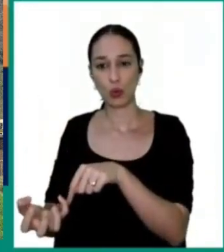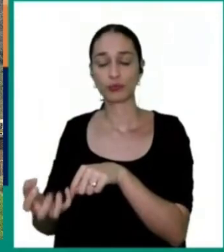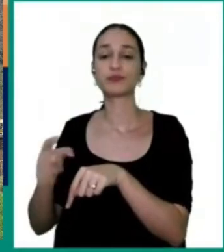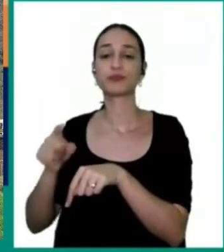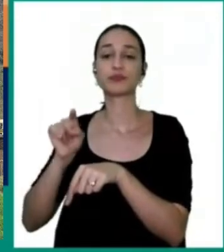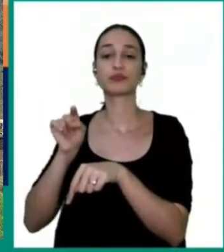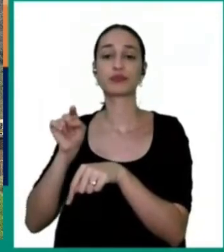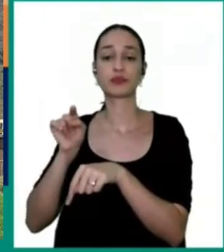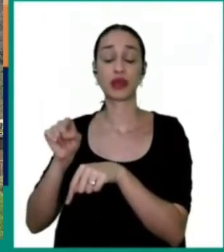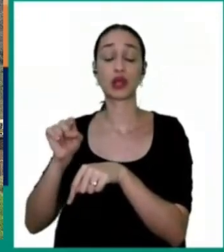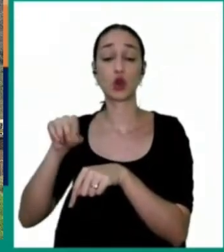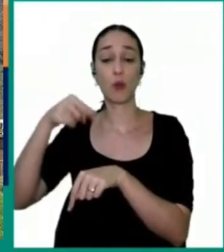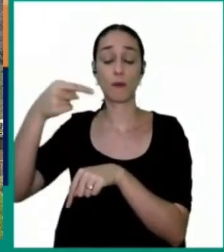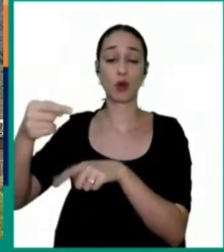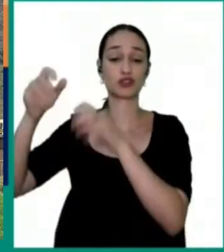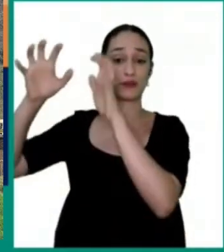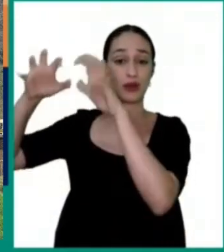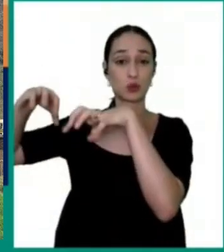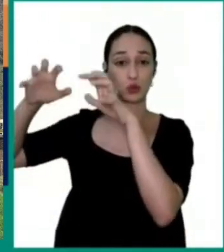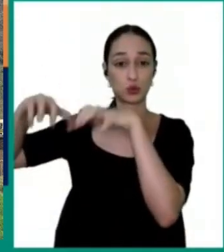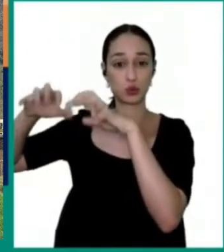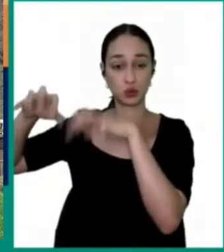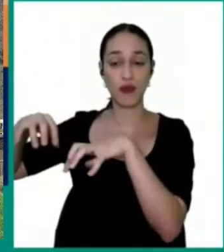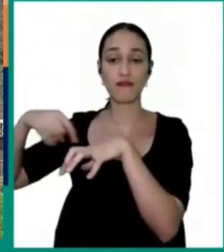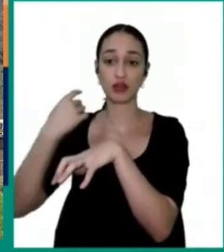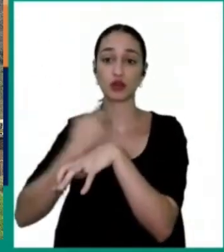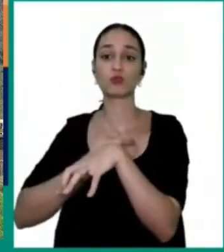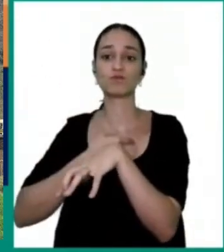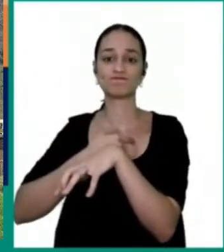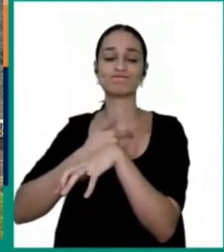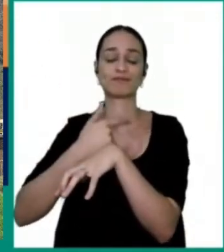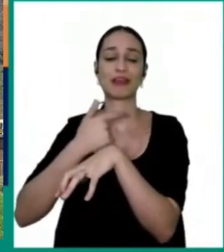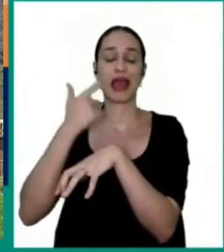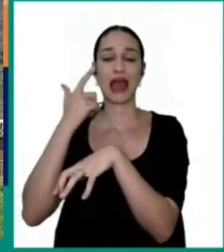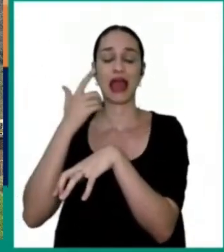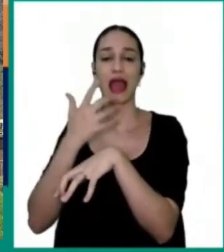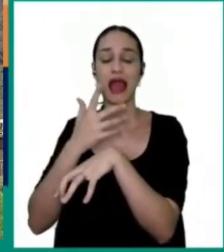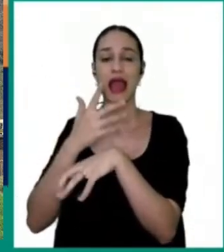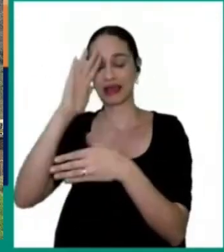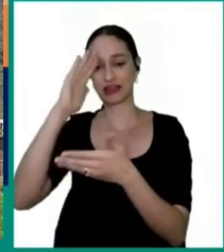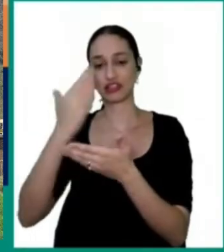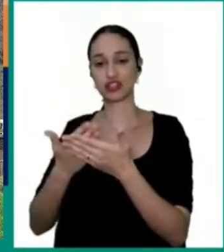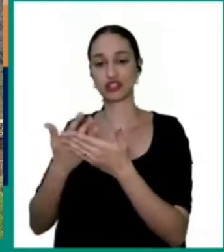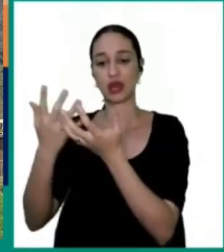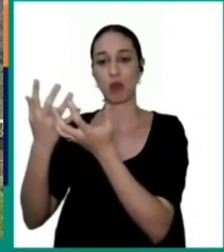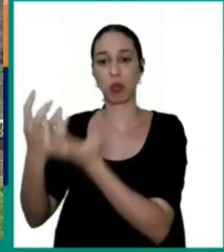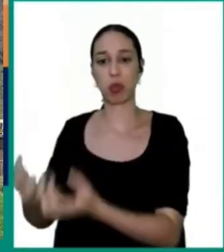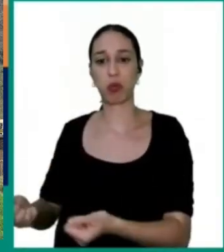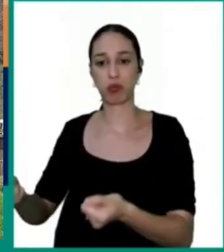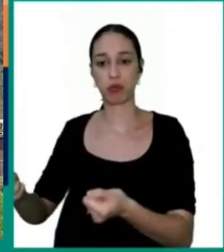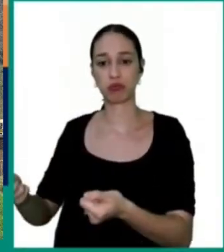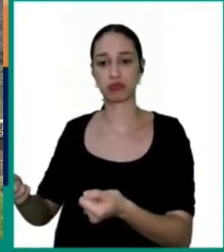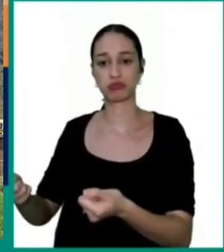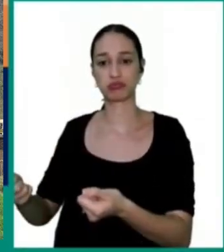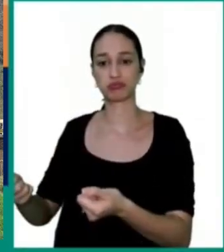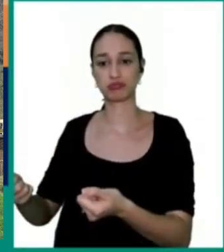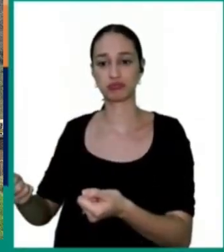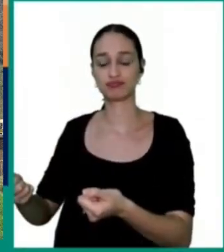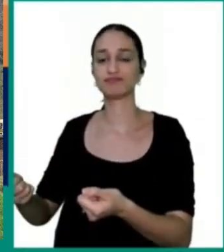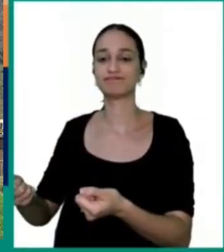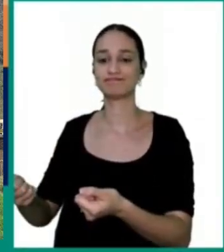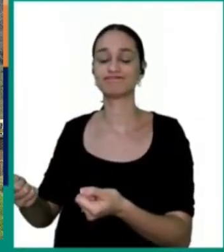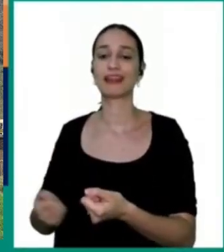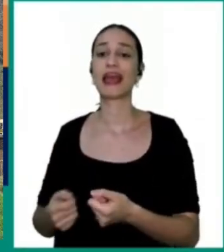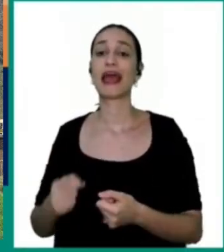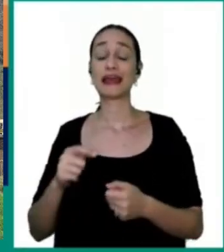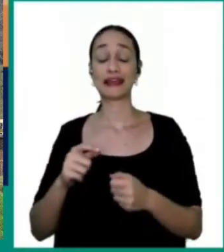próximo período chuvoso, a gente poderia ter, de fato, um colapso daquela estrutura. Inclusive, muitas pessoas da comunidade levaram essa questão